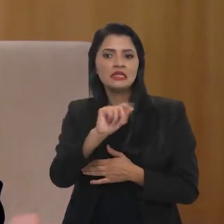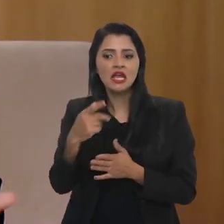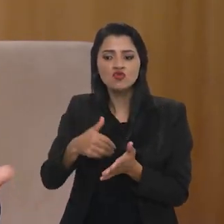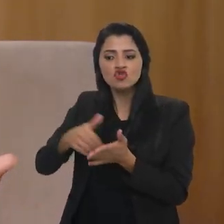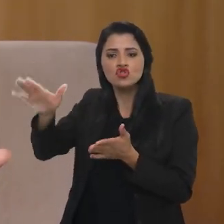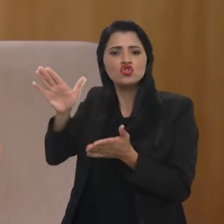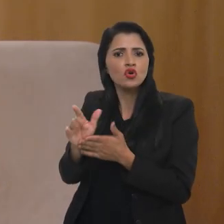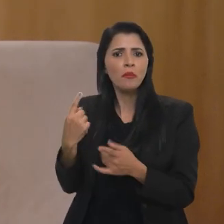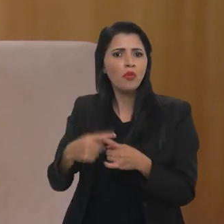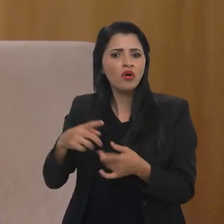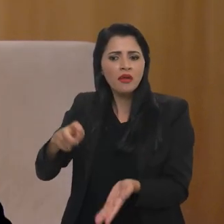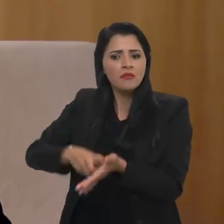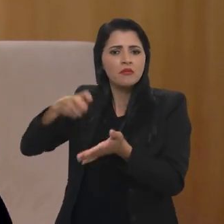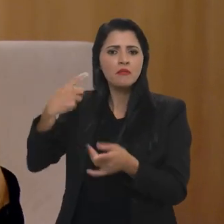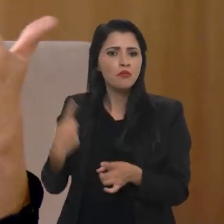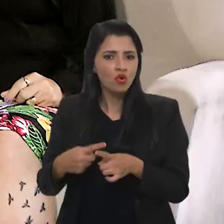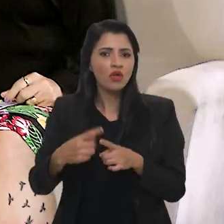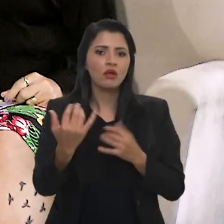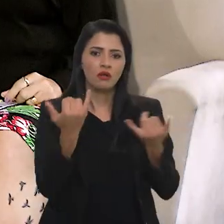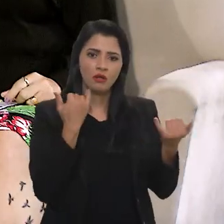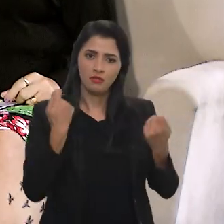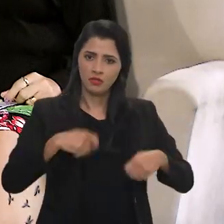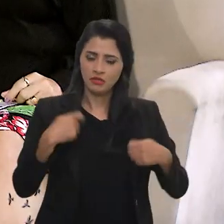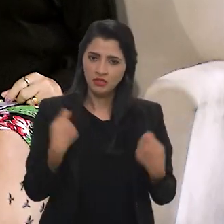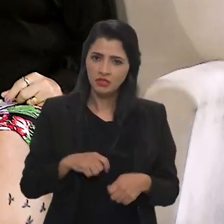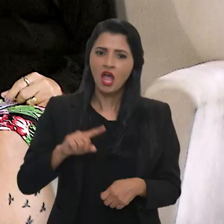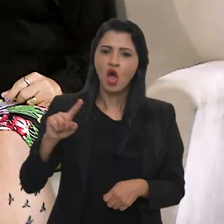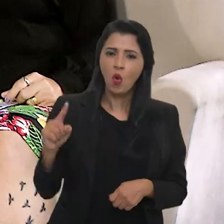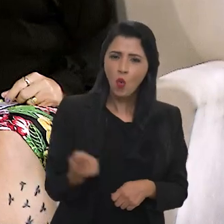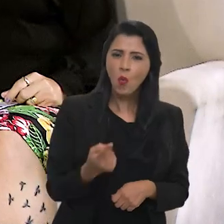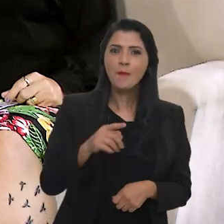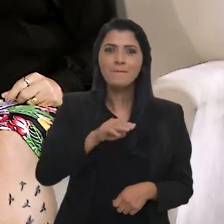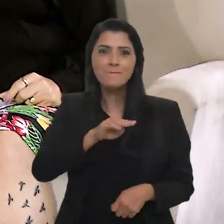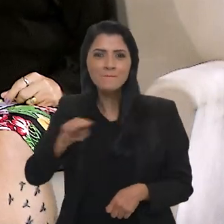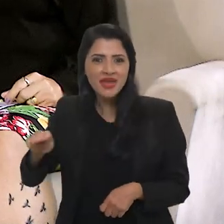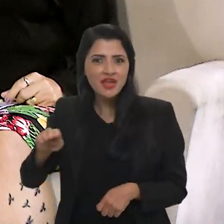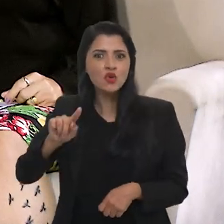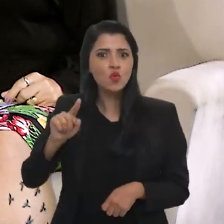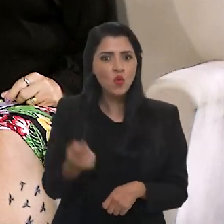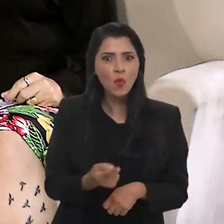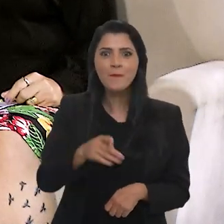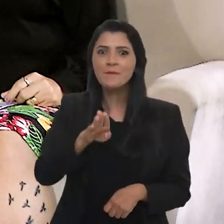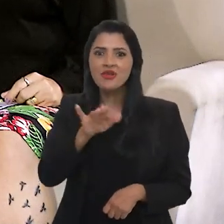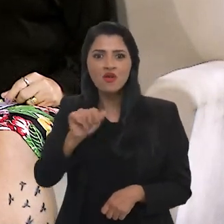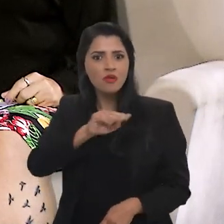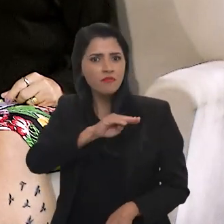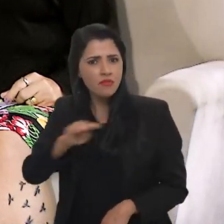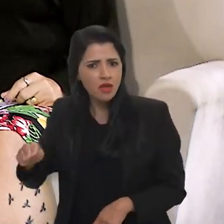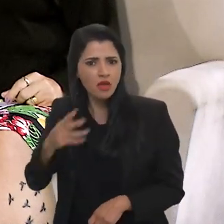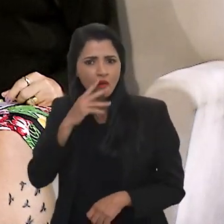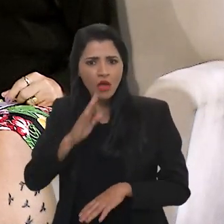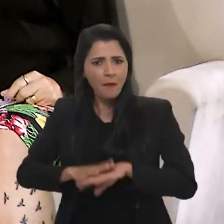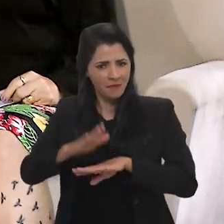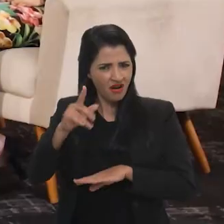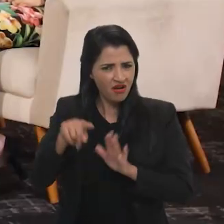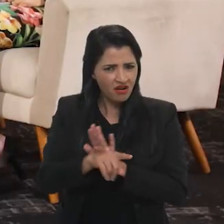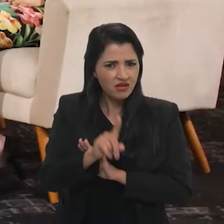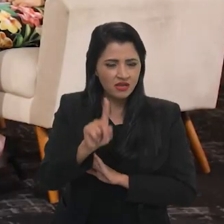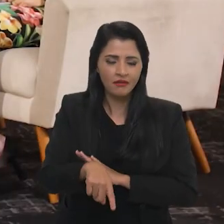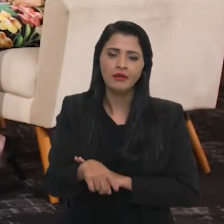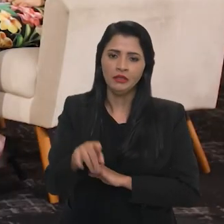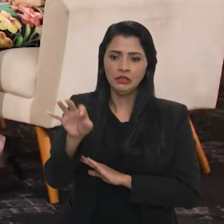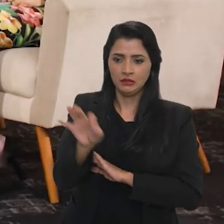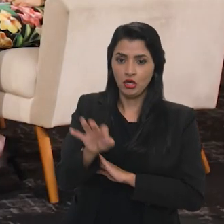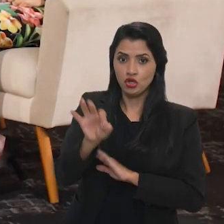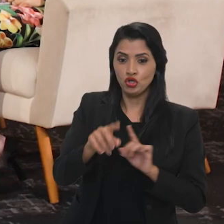ele foi desligado, que ele tomou uma penalidade. E são um bilhão e meio de trabalhadores hoje, Carol? Não é isso? A gente tem essa estatística, até mais... Essas